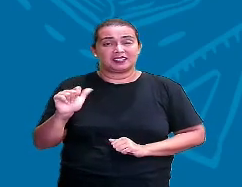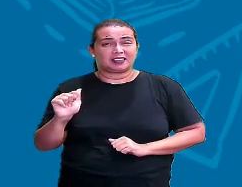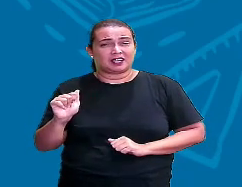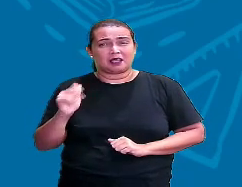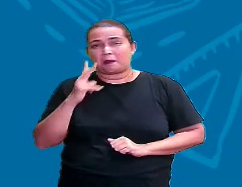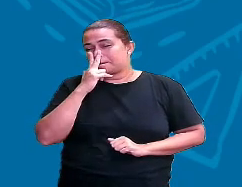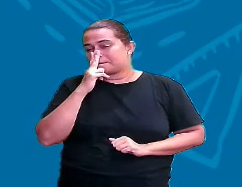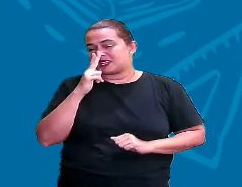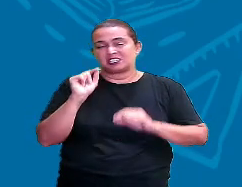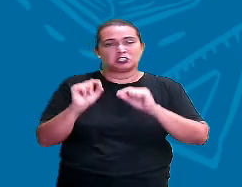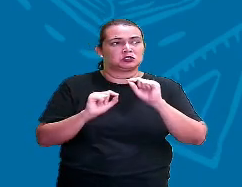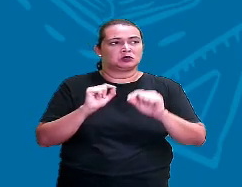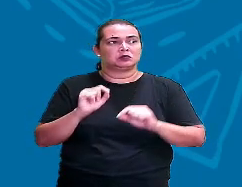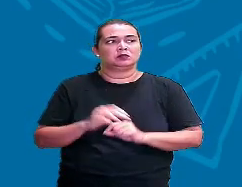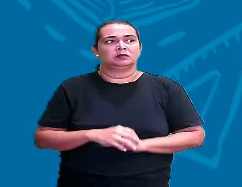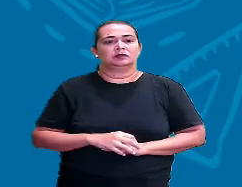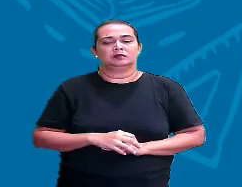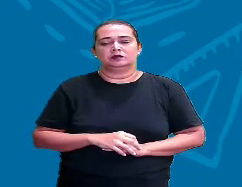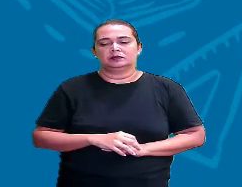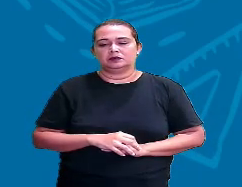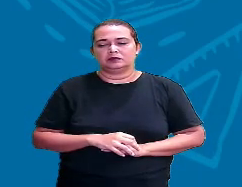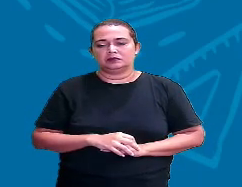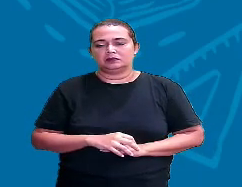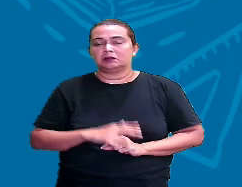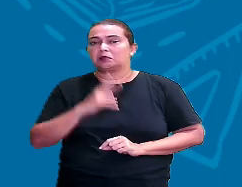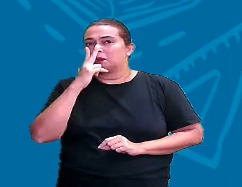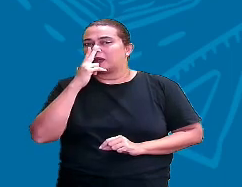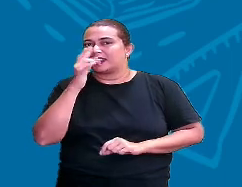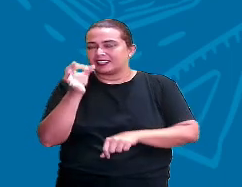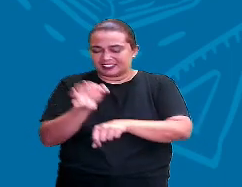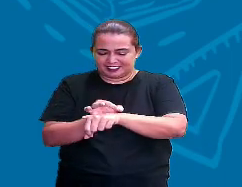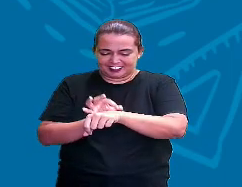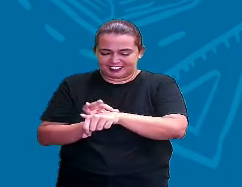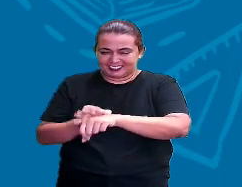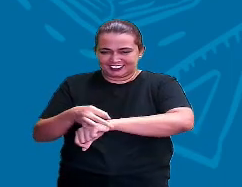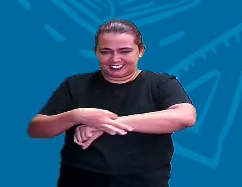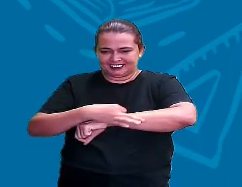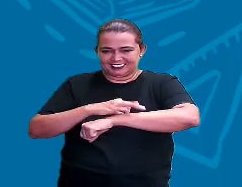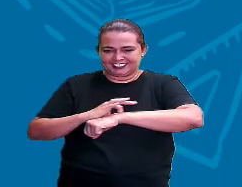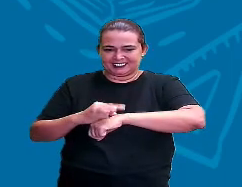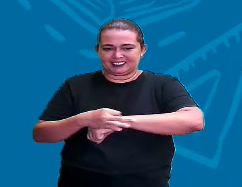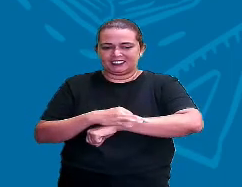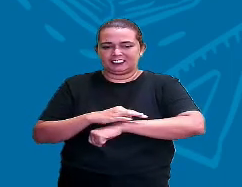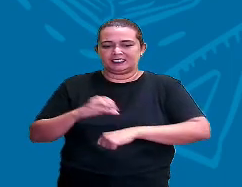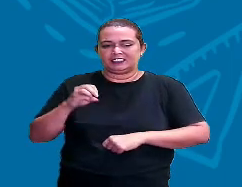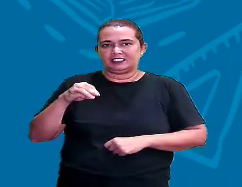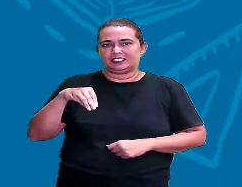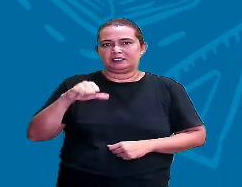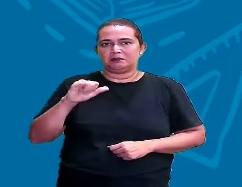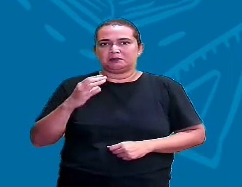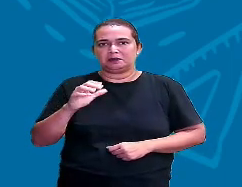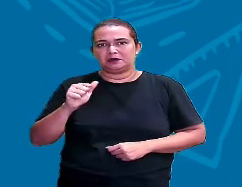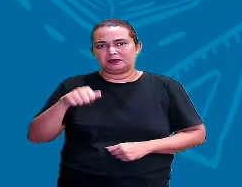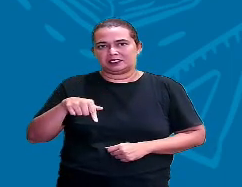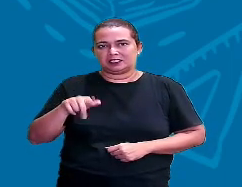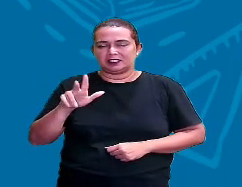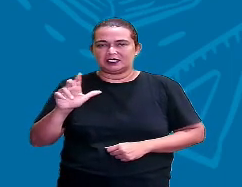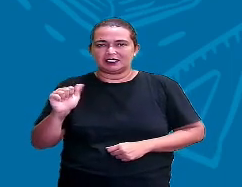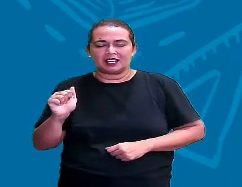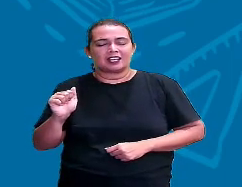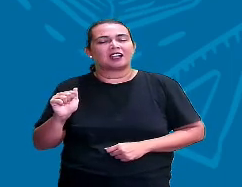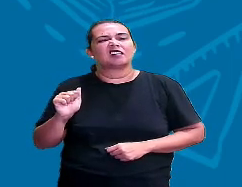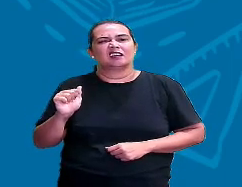Eu acho que Pitanga rima com Miçanga, não é? Ó, Pitanga, Miçanga. Tem o mesmo